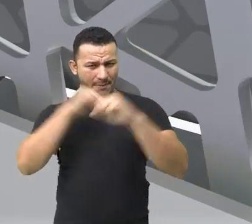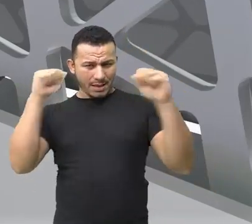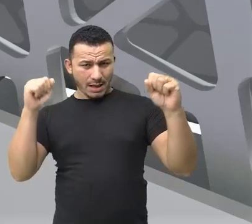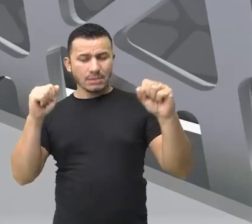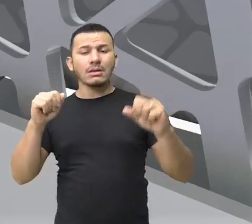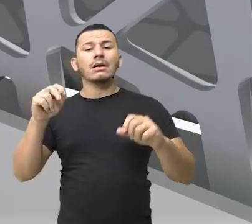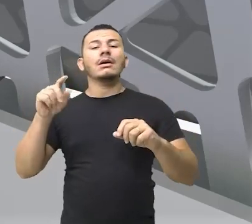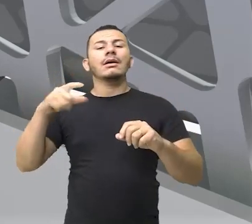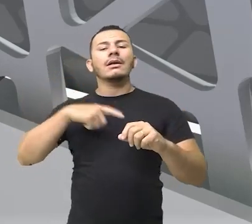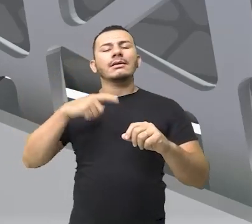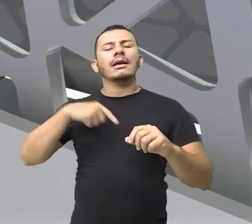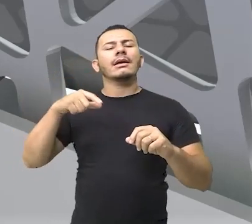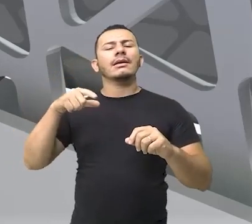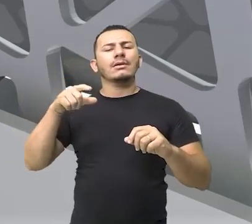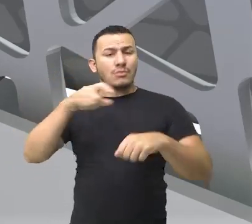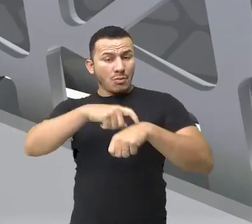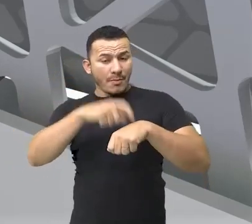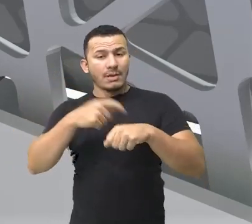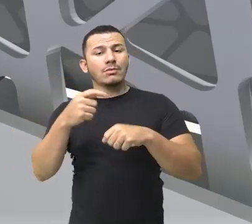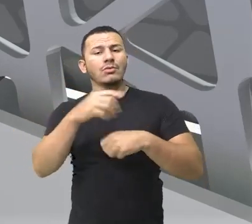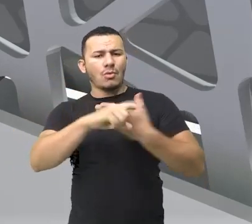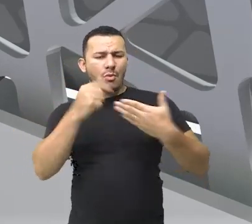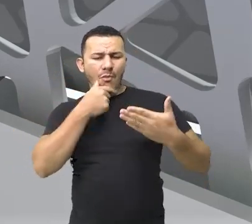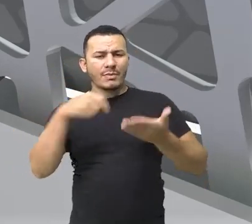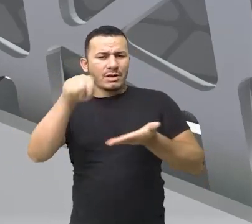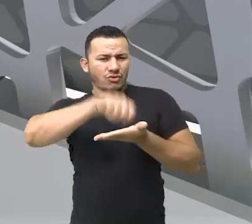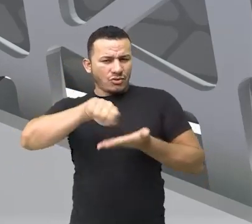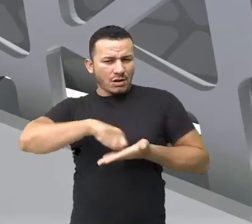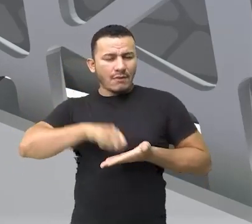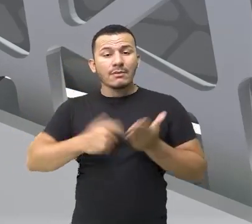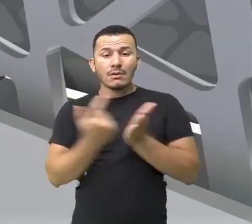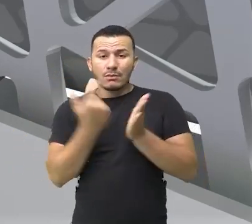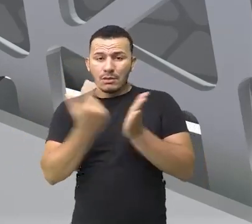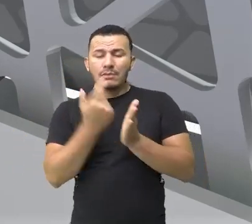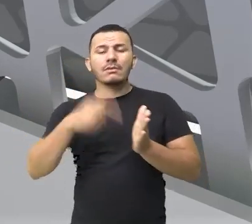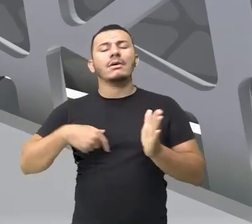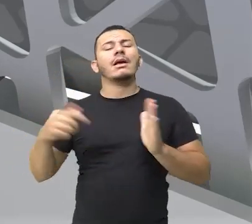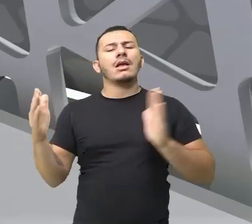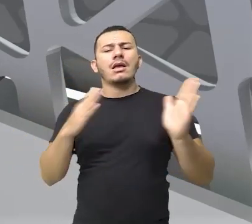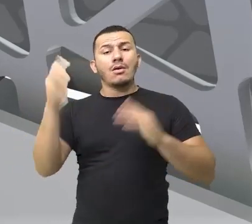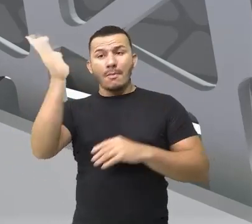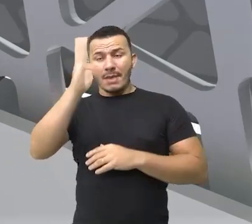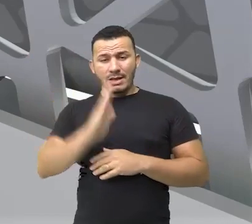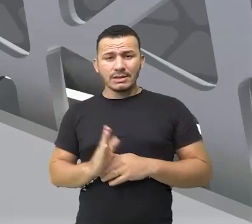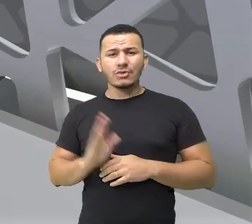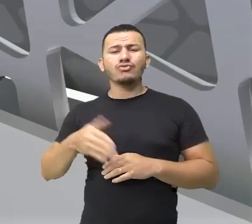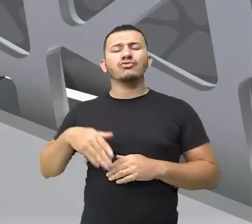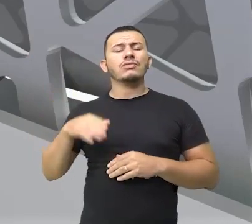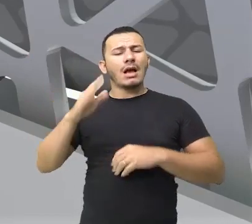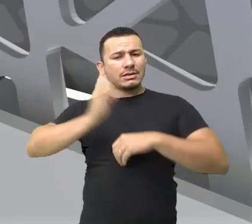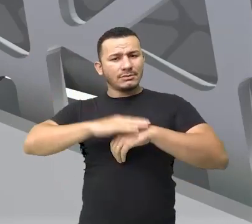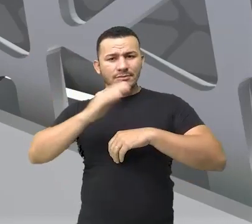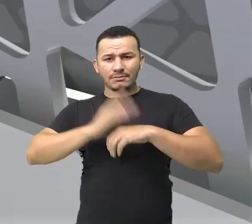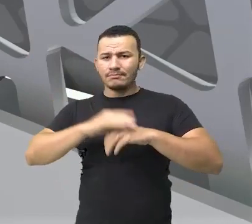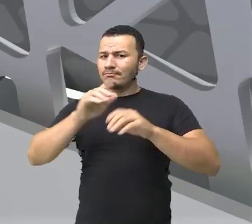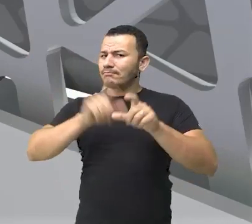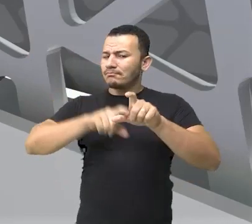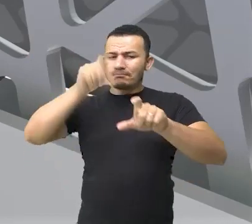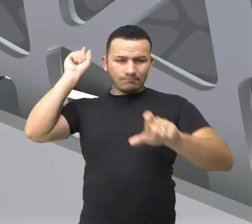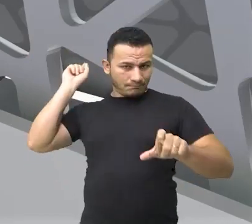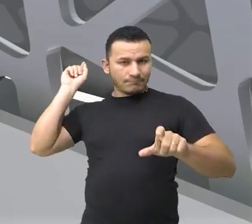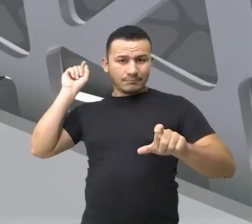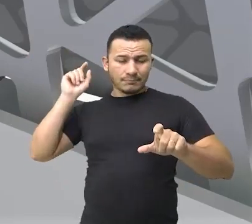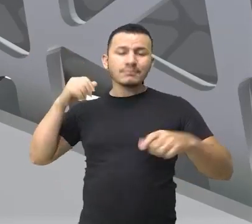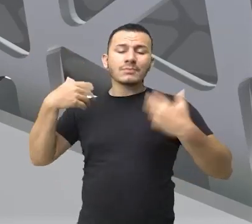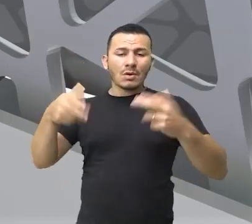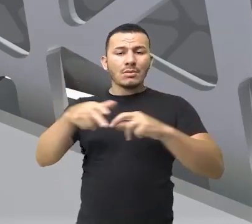produzido, a obra Iracema, de José de Alencar, era um período em que o Brasil tinha acabado de se tornar independente.